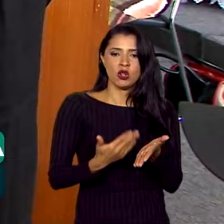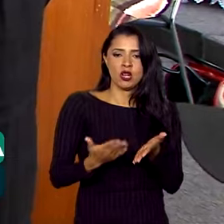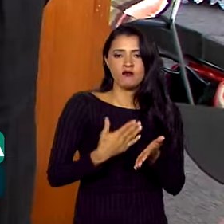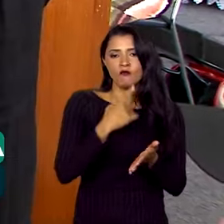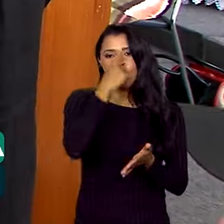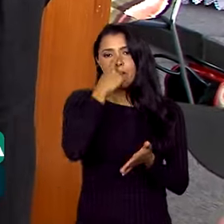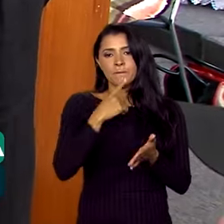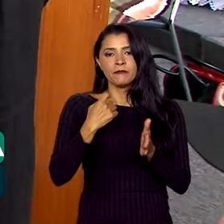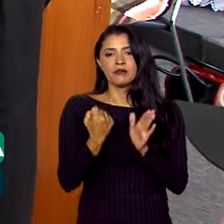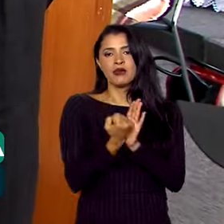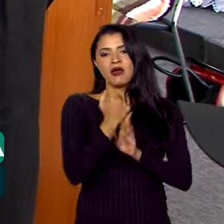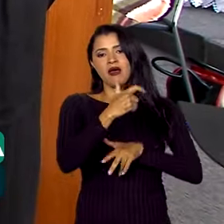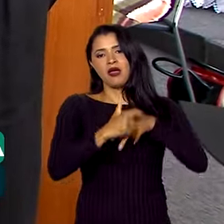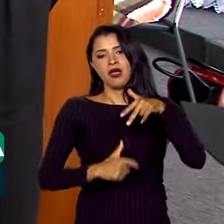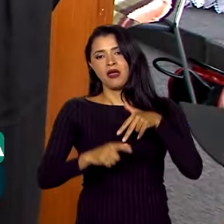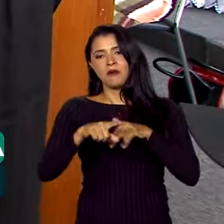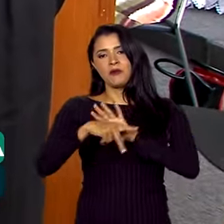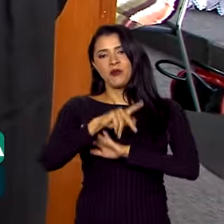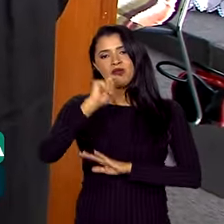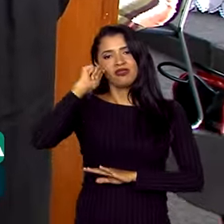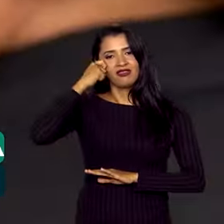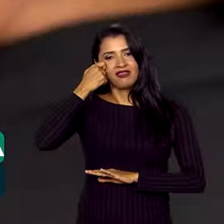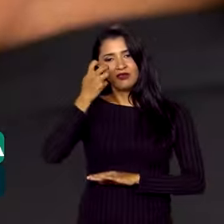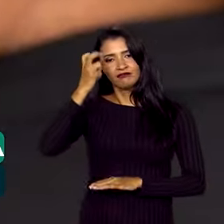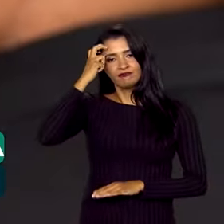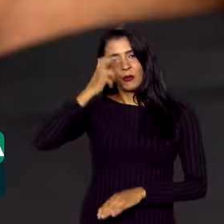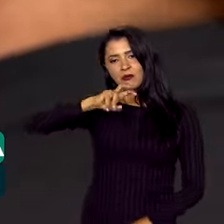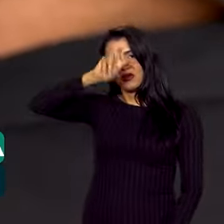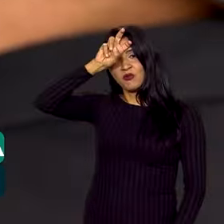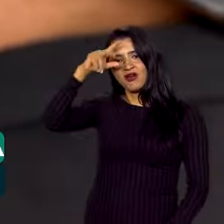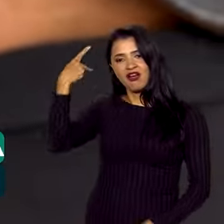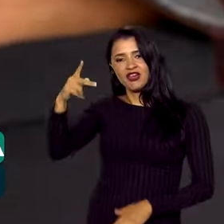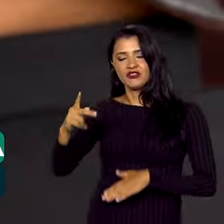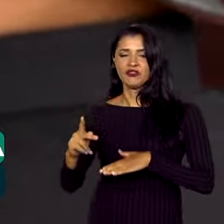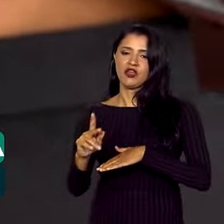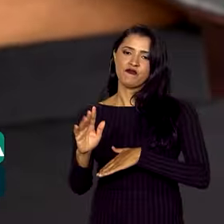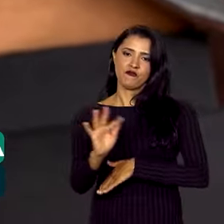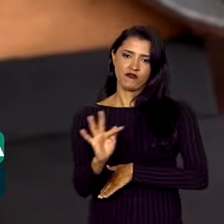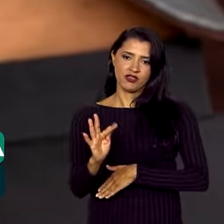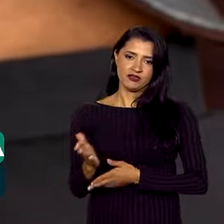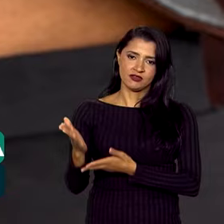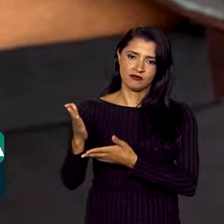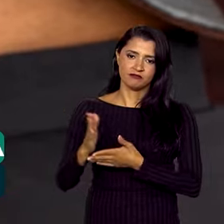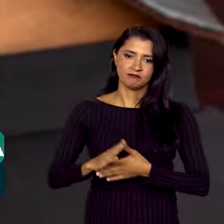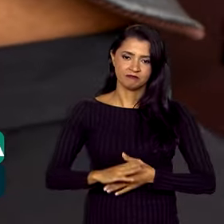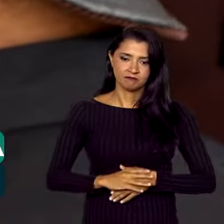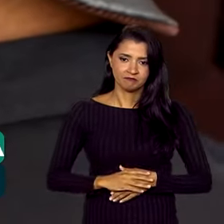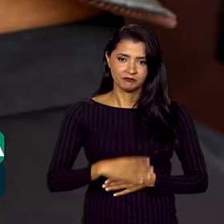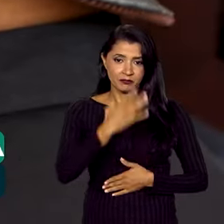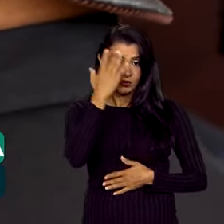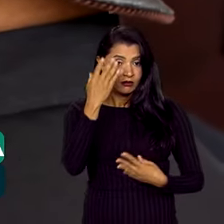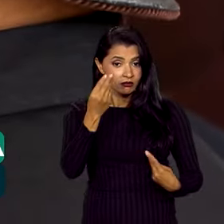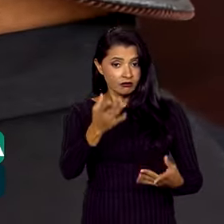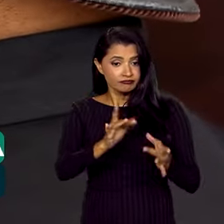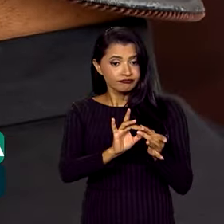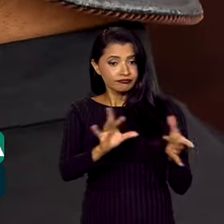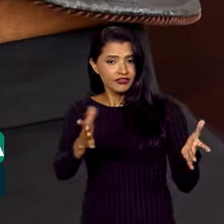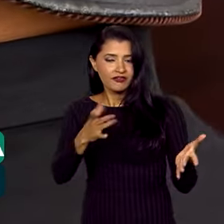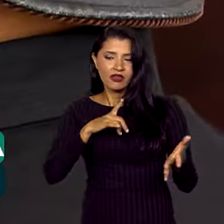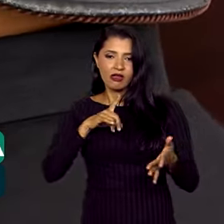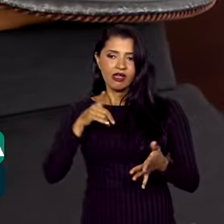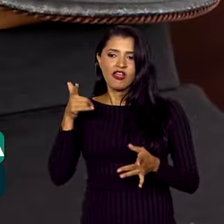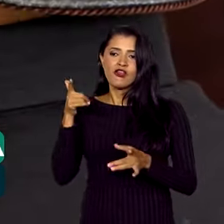Notáveis Negras, da Fundação Cultural Palmares. Quem cede a vez não quer vitória,